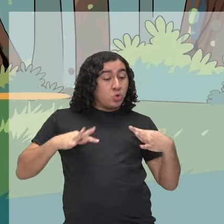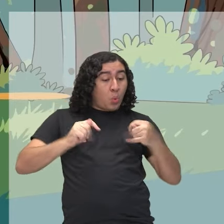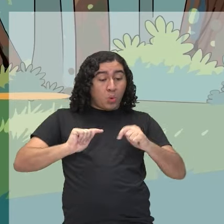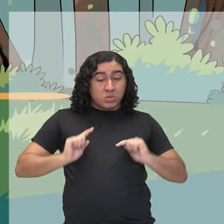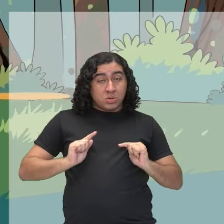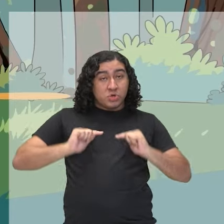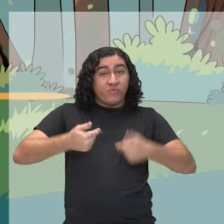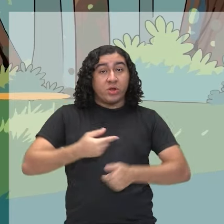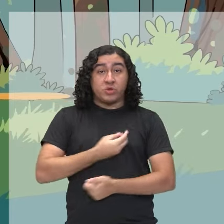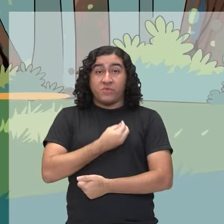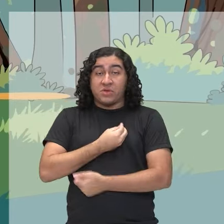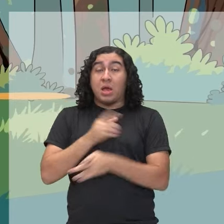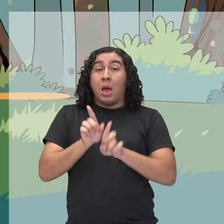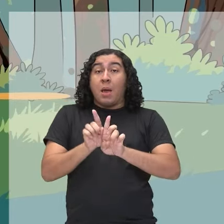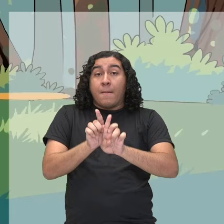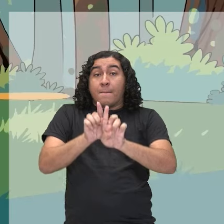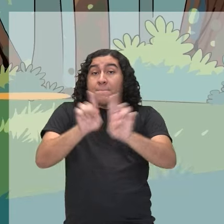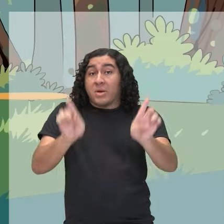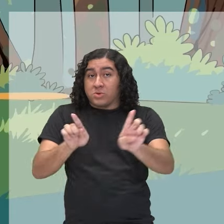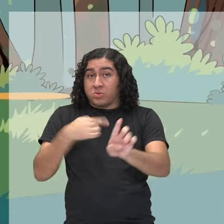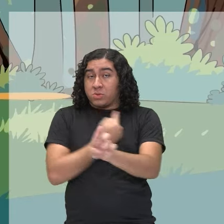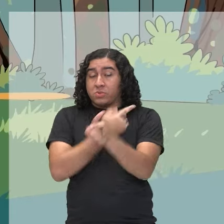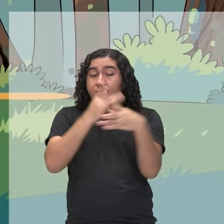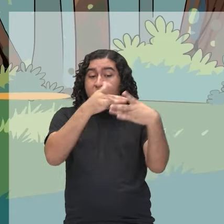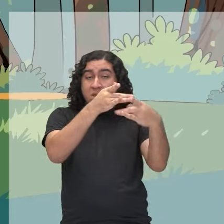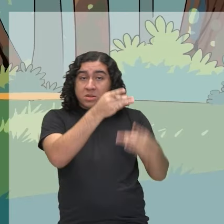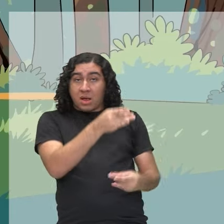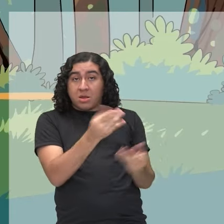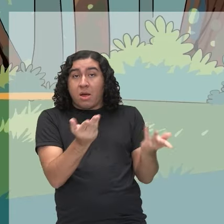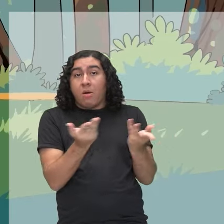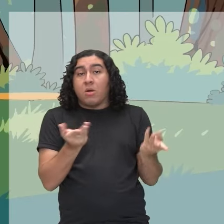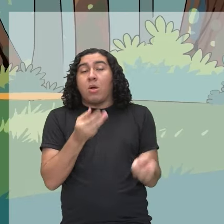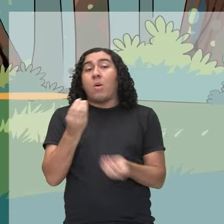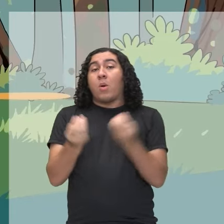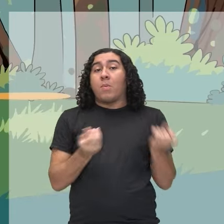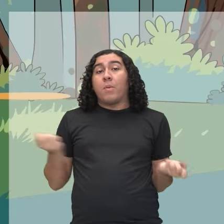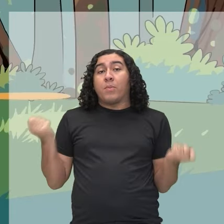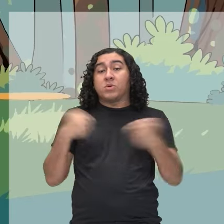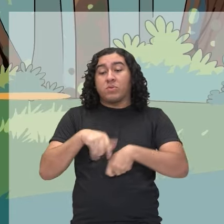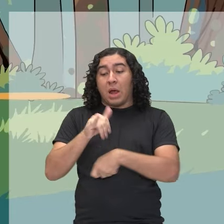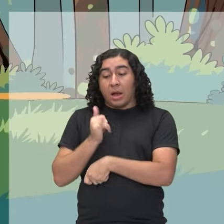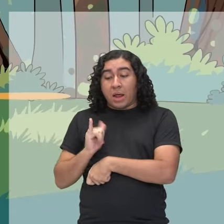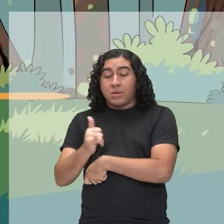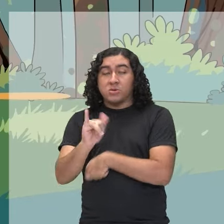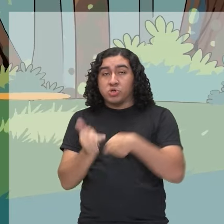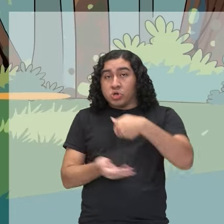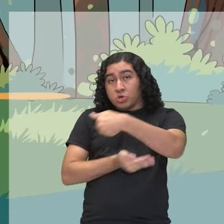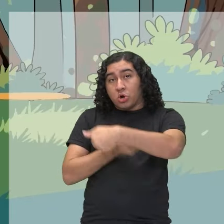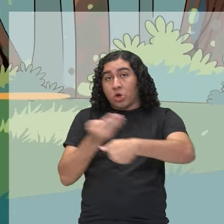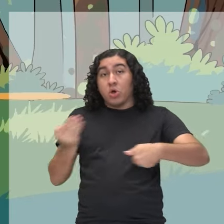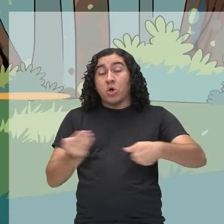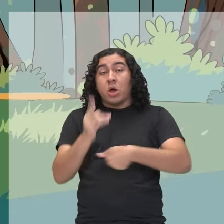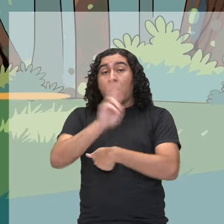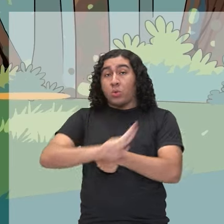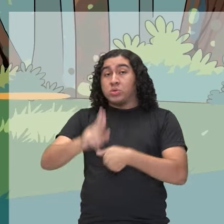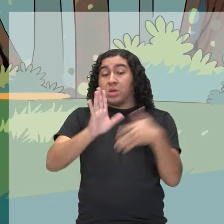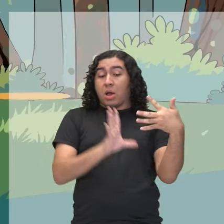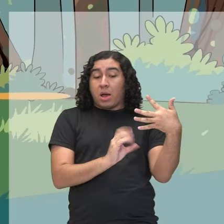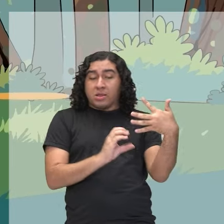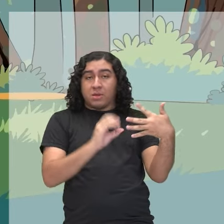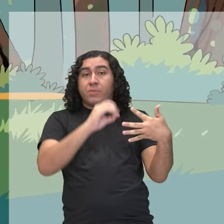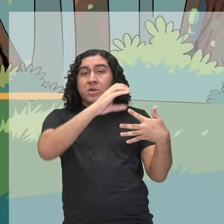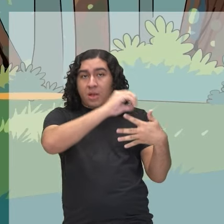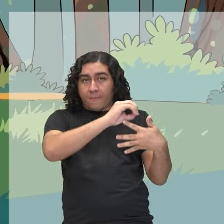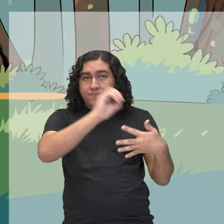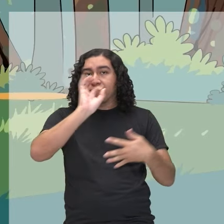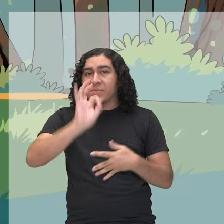Só que a gente vai observar com mais detalhes como é que acontece esse fluxo de energia através de uma cadeia alimentar, né?